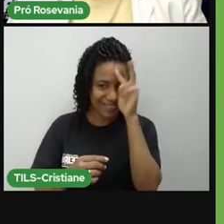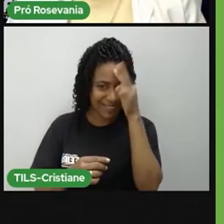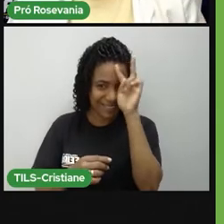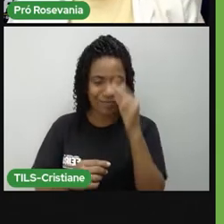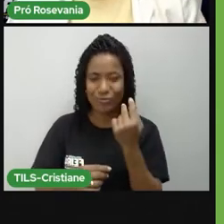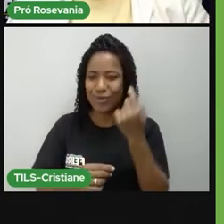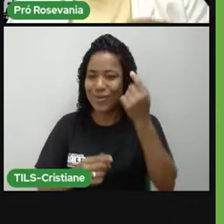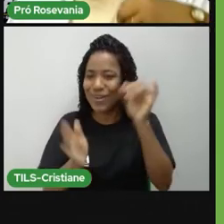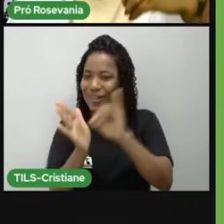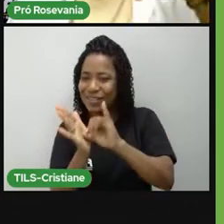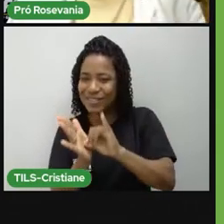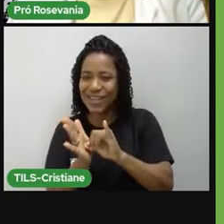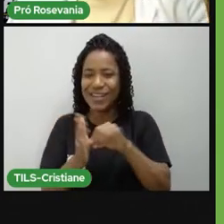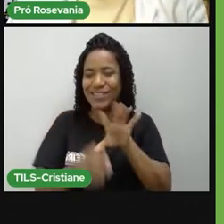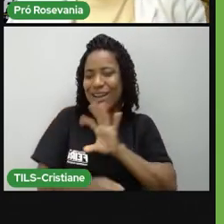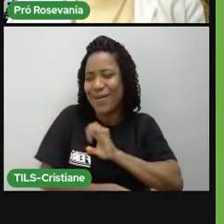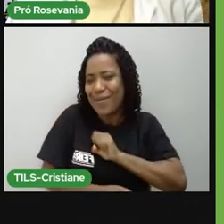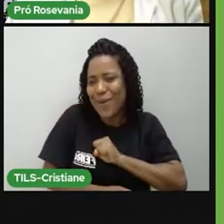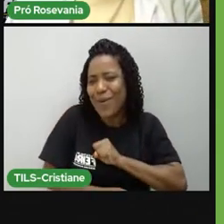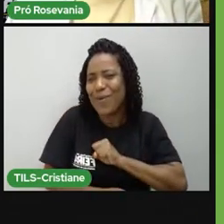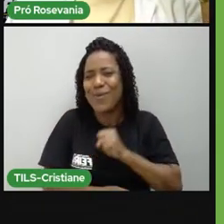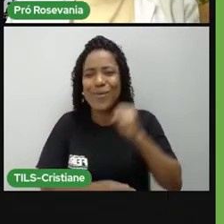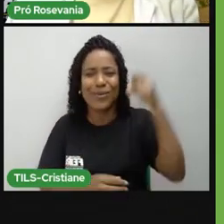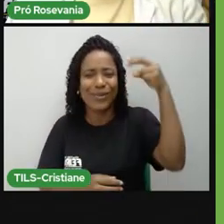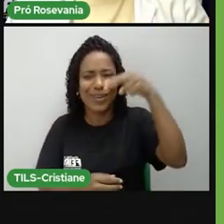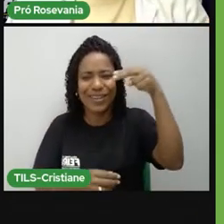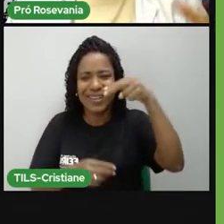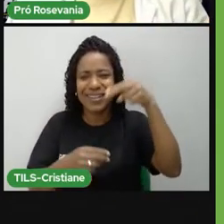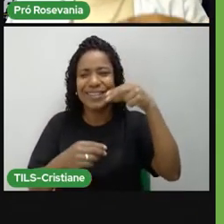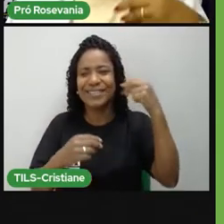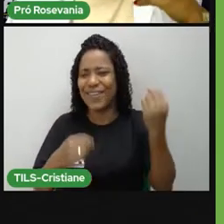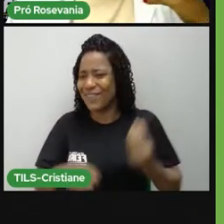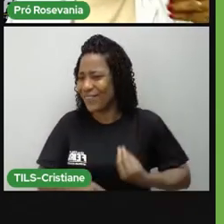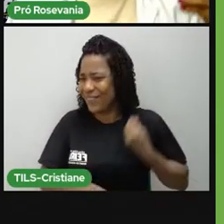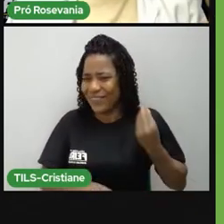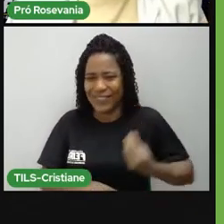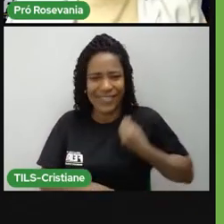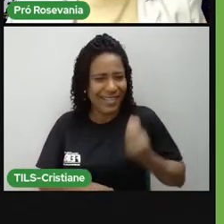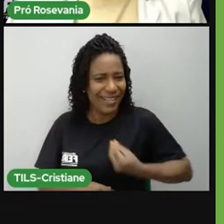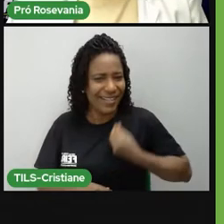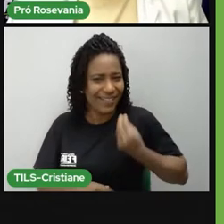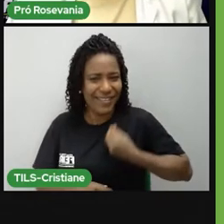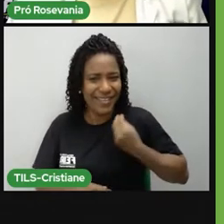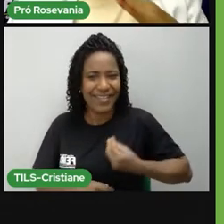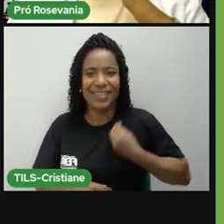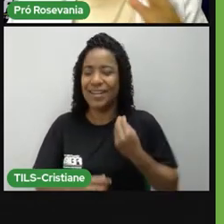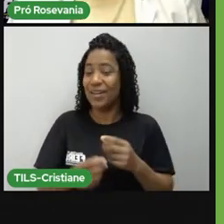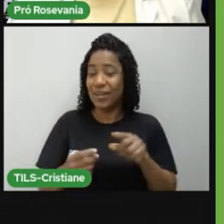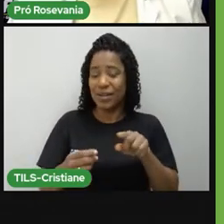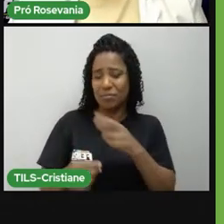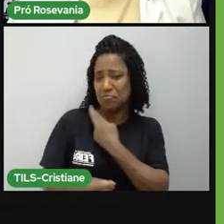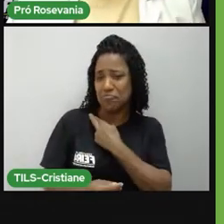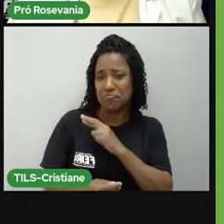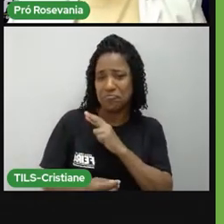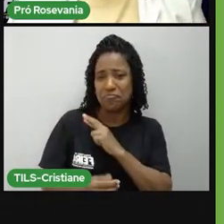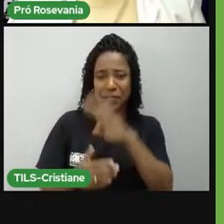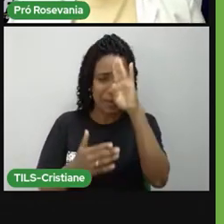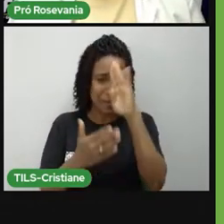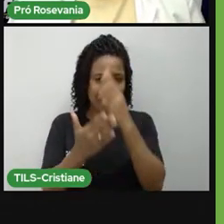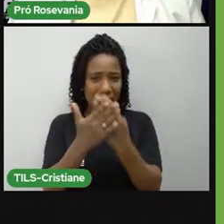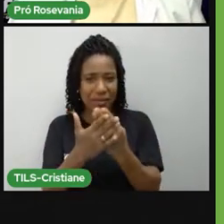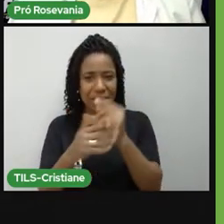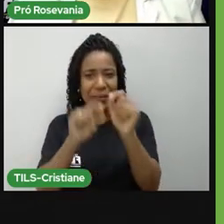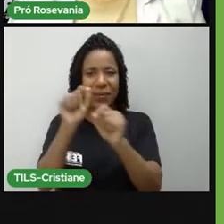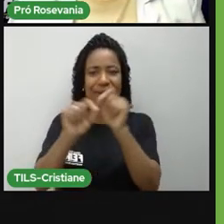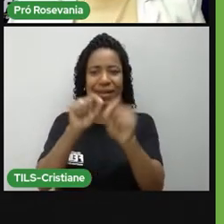A gente fala sobre o amor, a gente fala, né, sobre a vida, fala sobre as nossas crendices, qualquer assunto que você queira